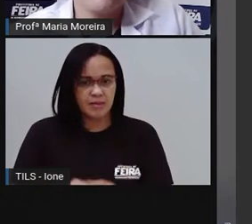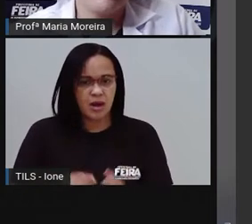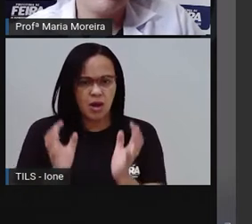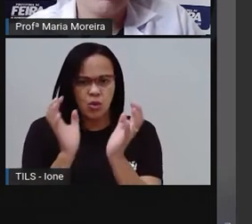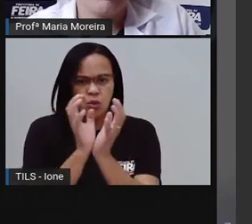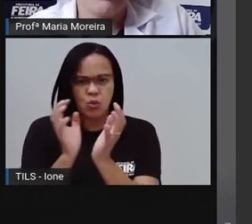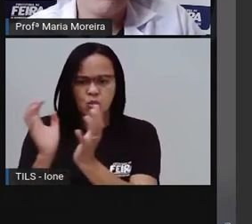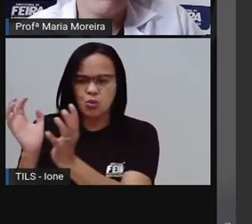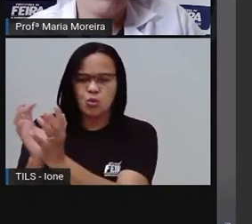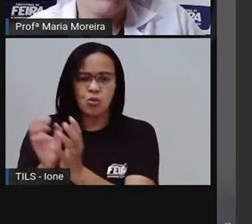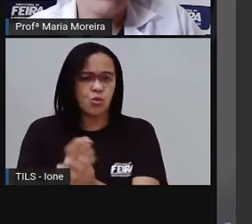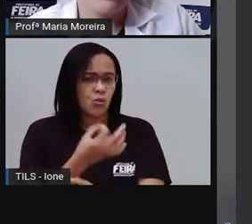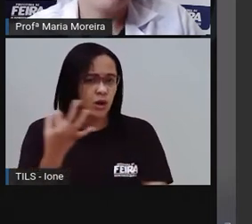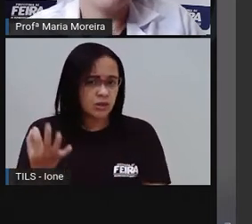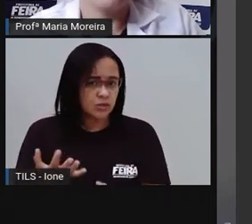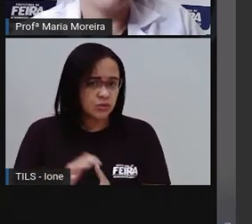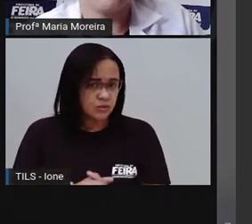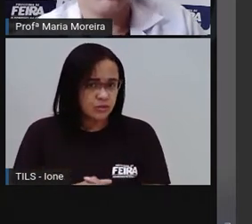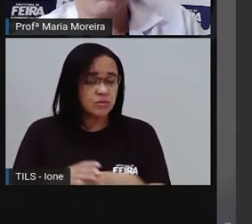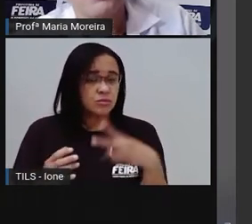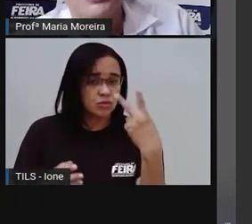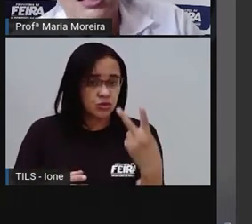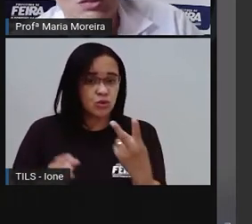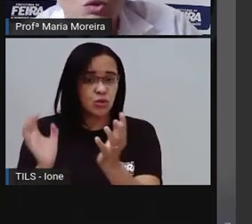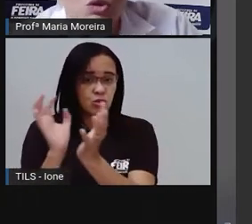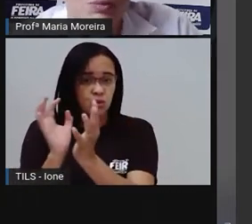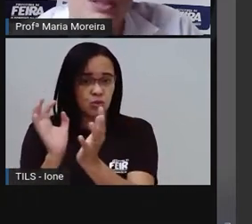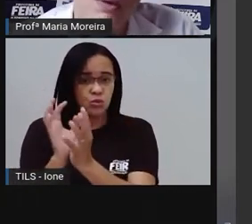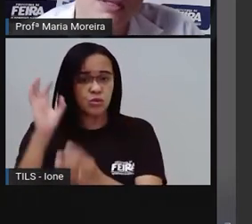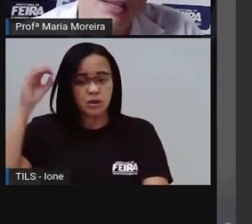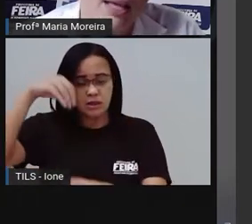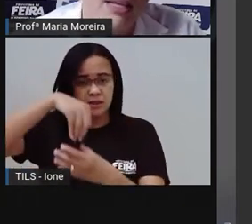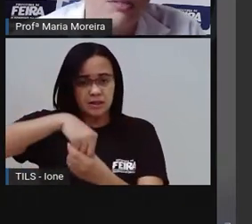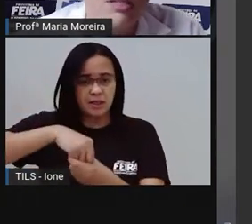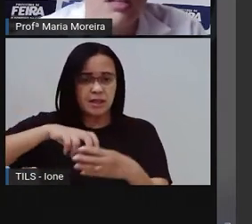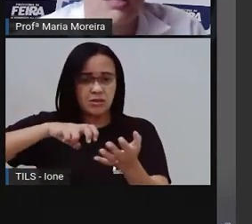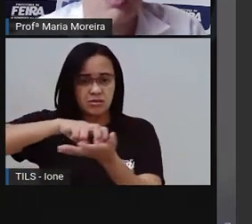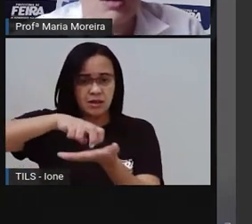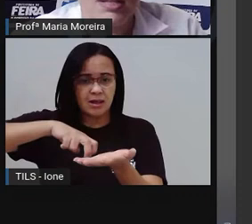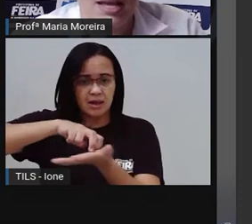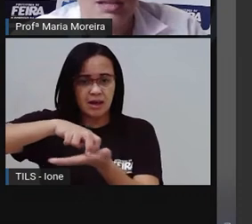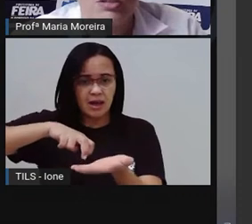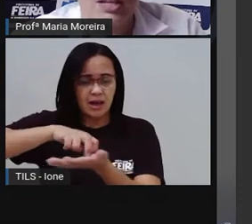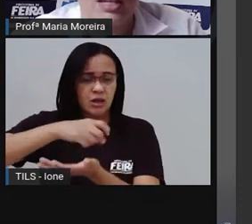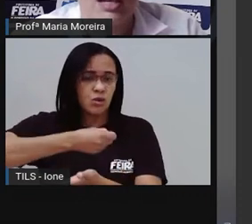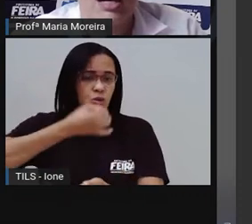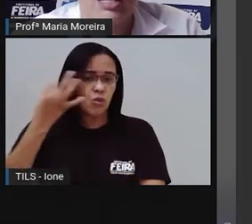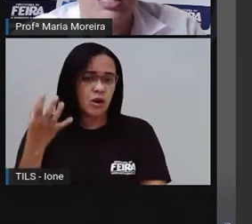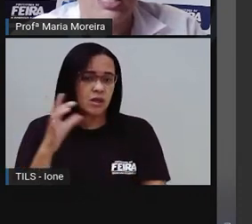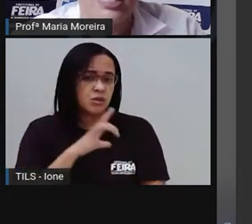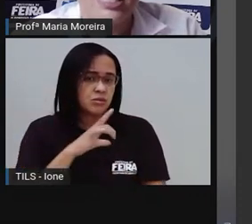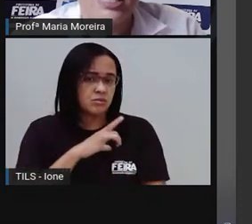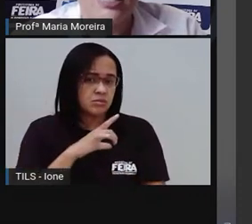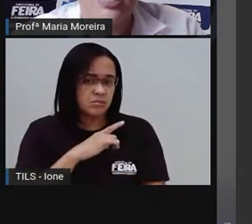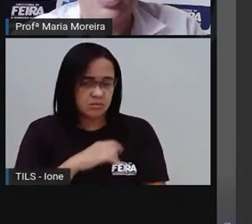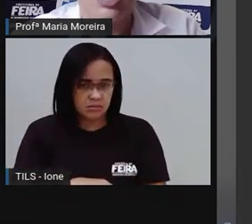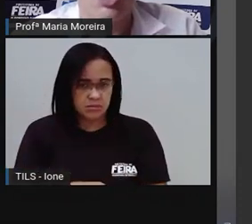grupos? Ó, dois grupos. Mas dentro do grupo tem quantos carrinhos? Quantos carrinhos tem aqui, ó?